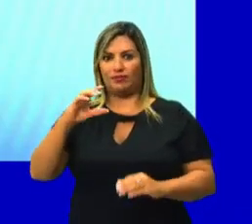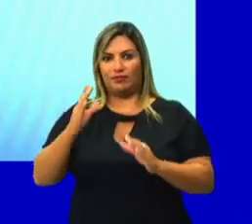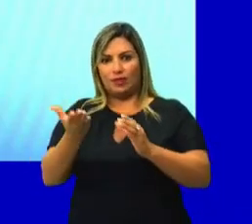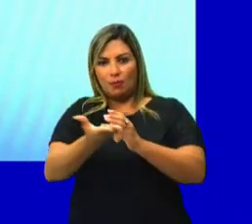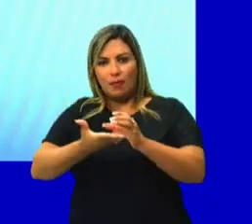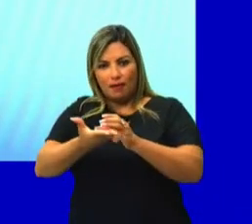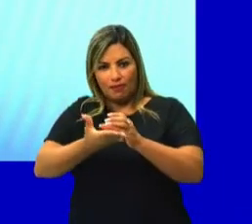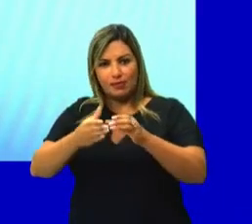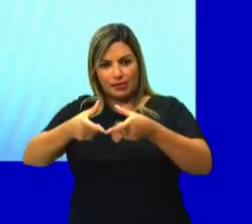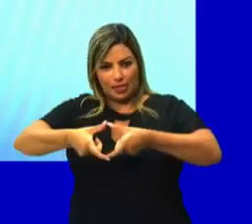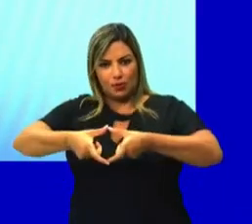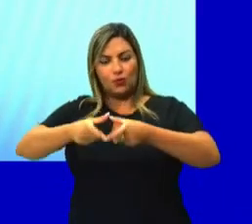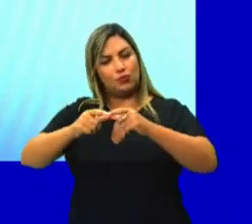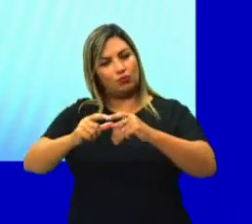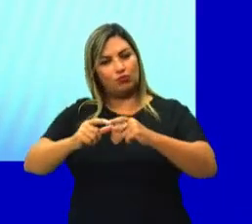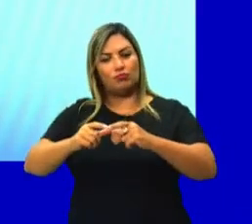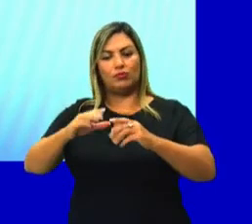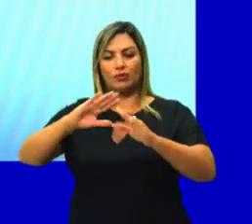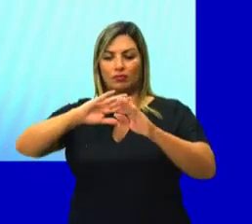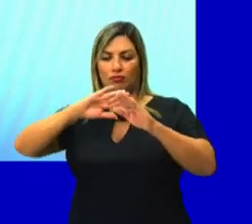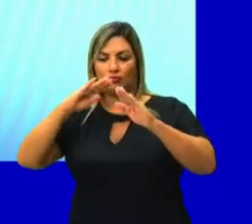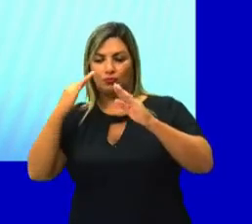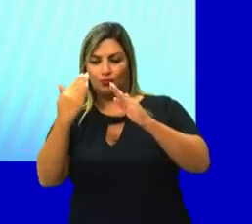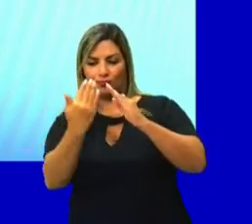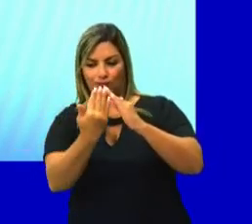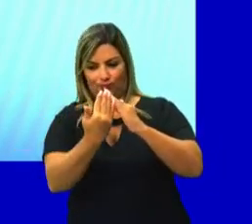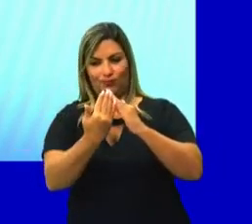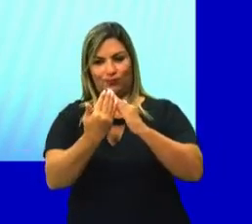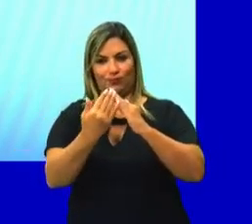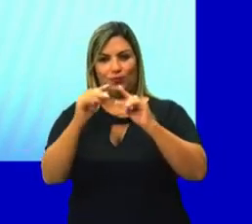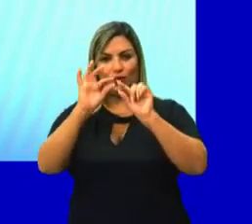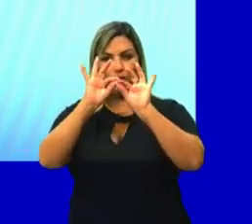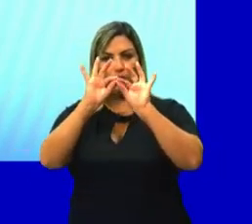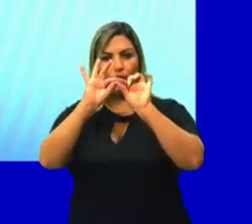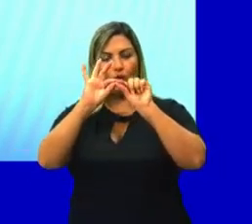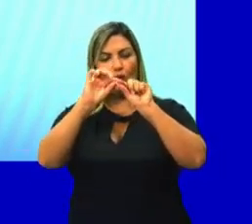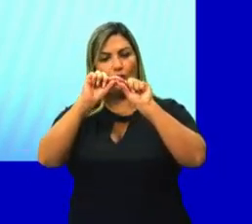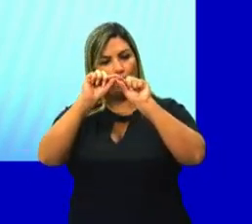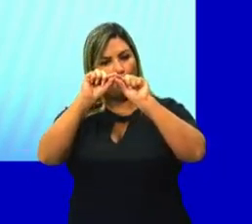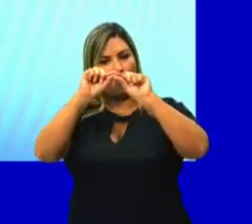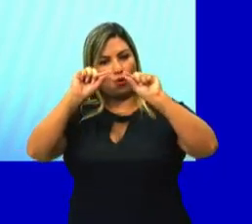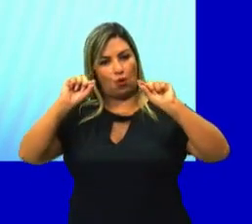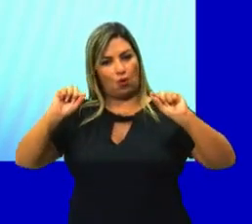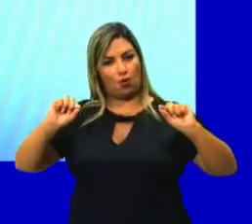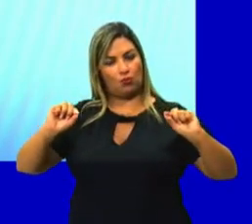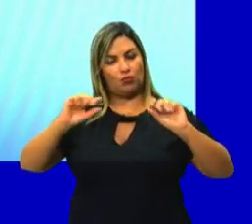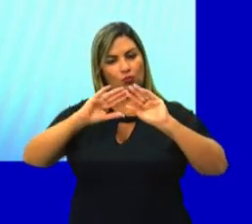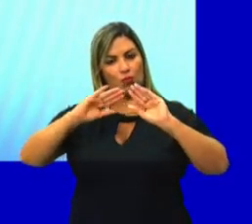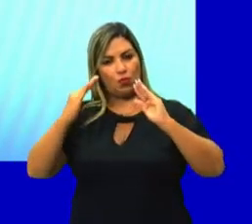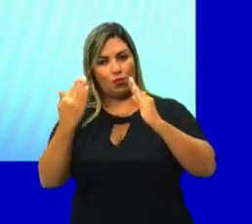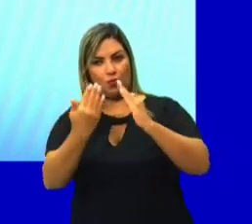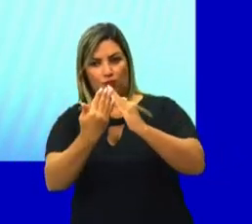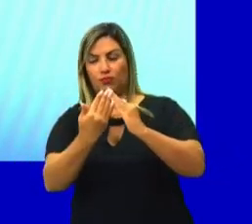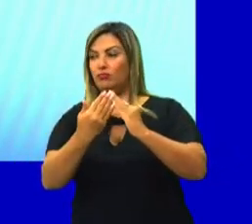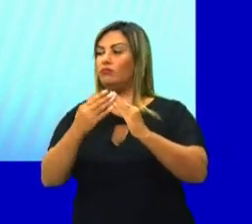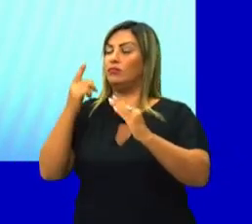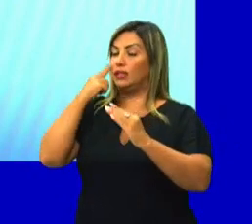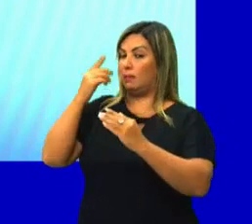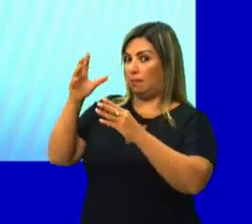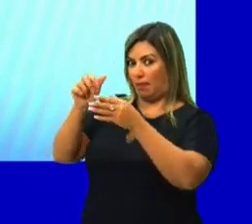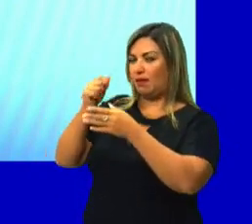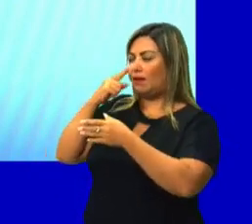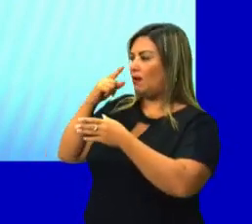um círculo em sua base, e por uma superfície curva em forma de funil. Se a gente pegar aqui e desmontar